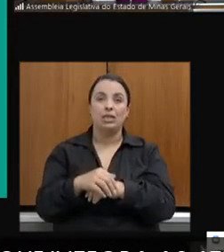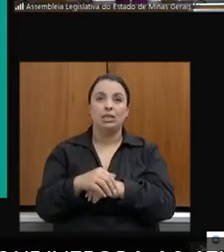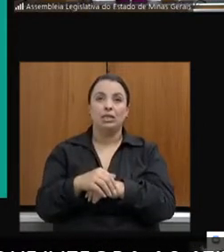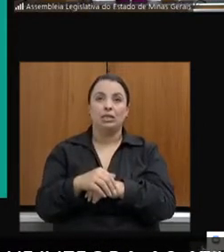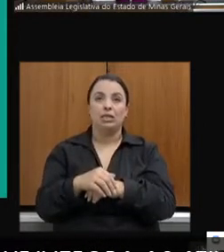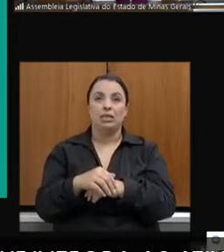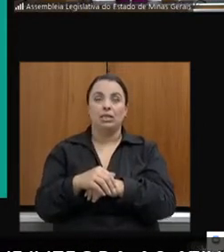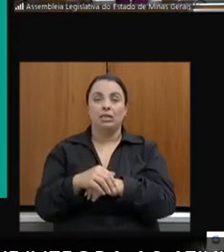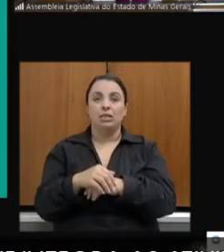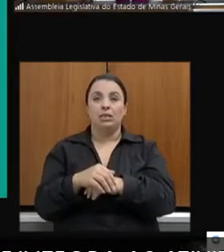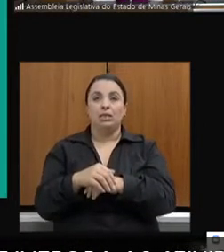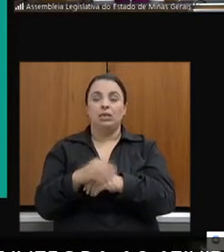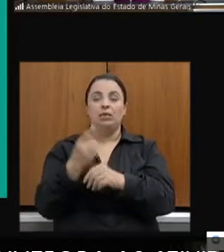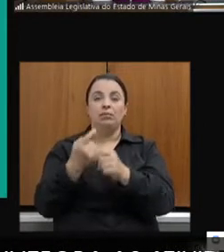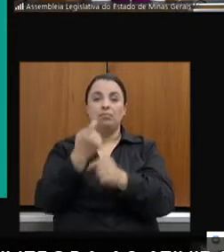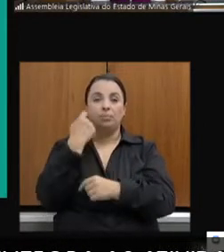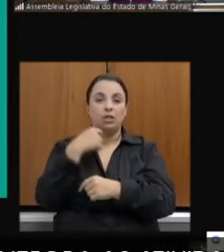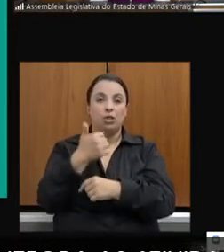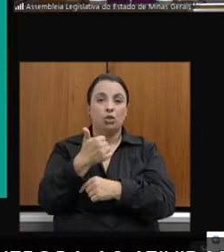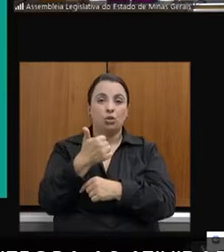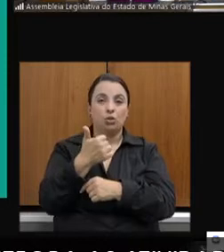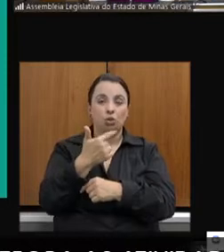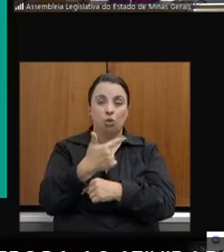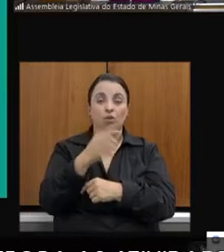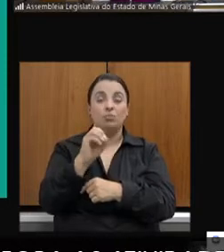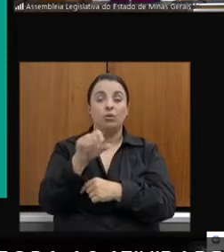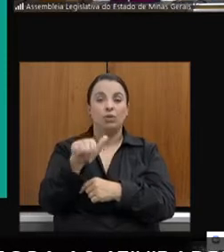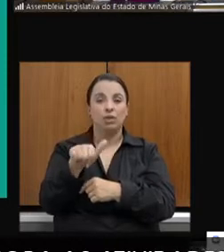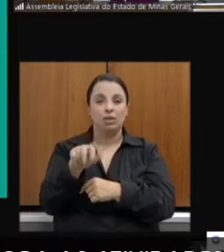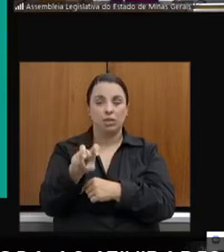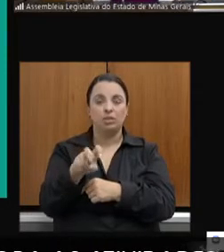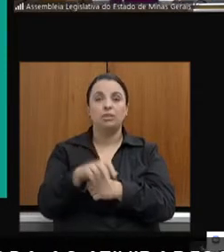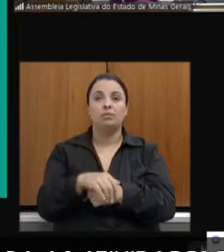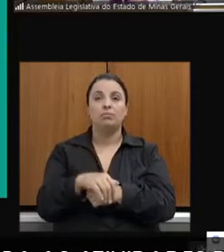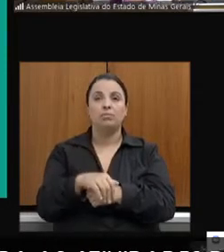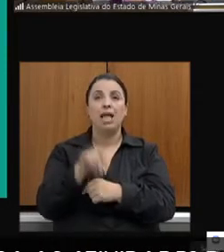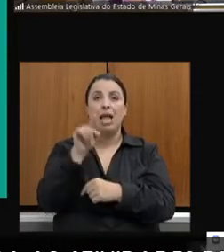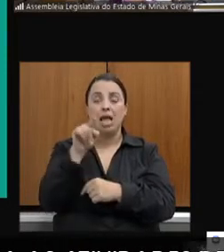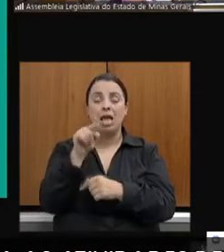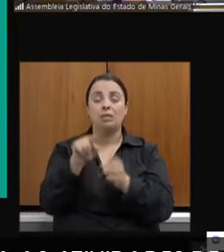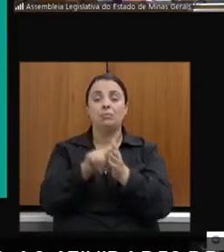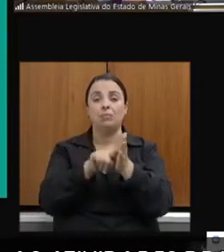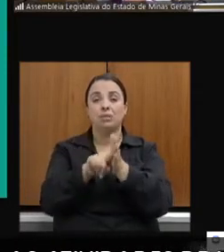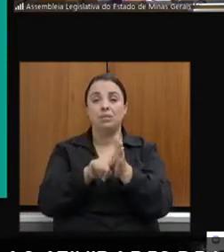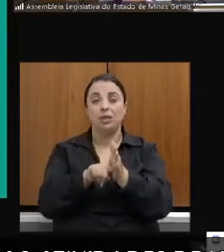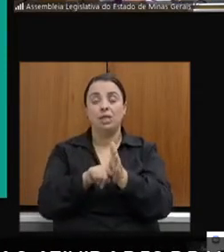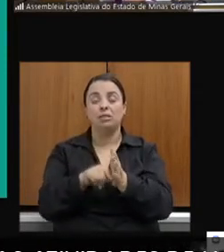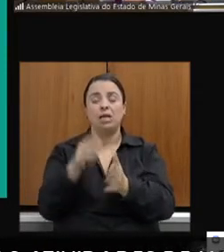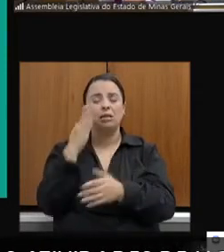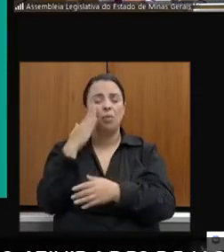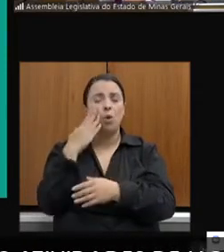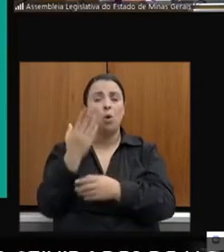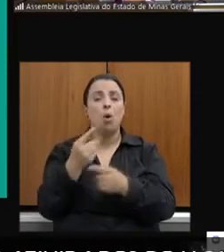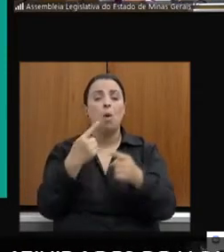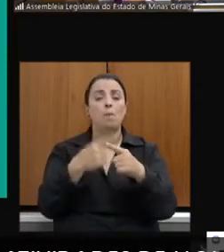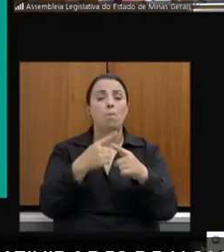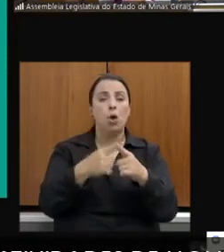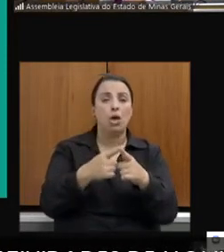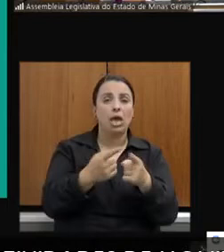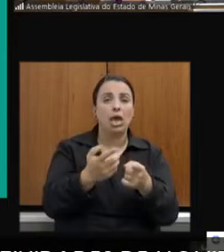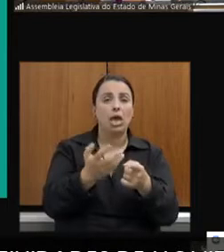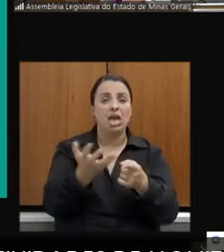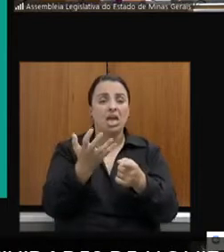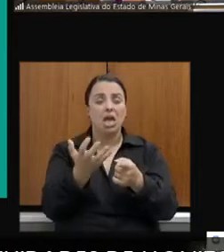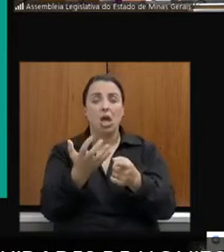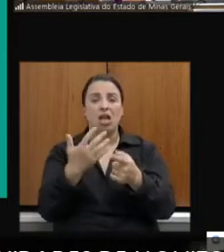que essa pesquisa, ela buscou entender quais são as motivações e desmotivações para a prática de esporte no